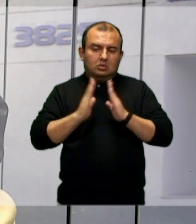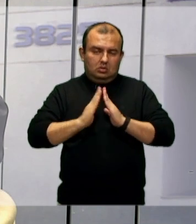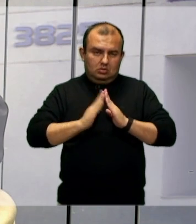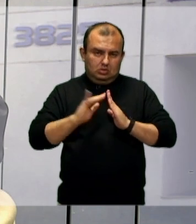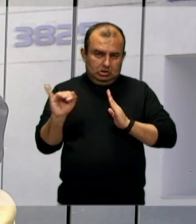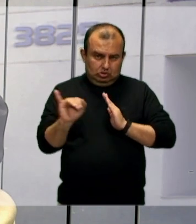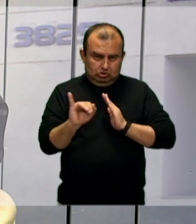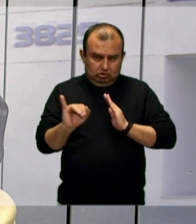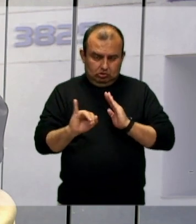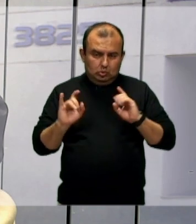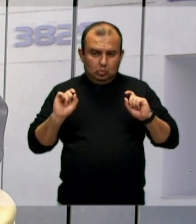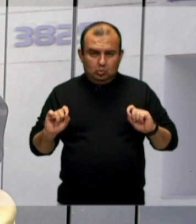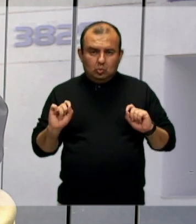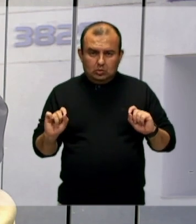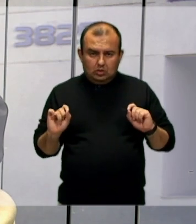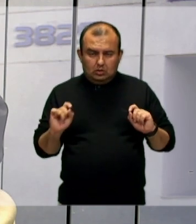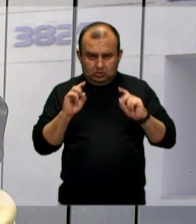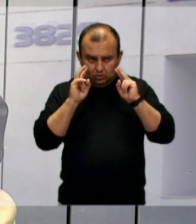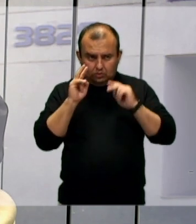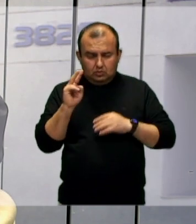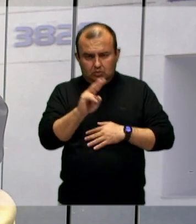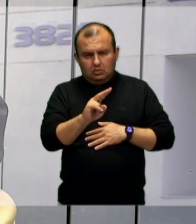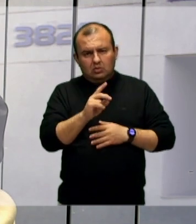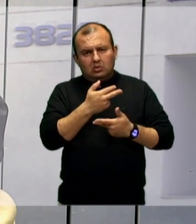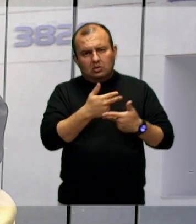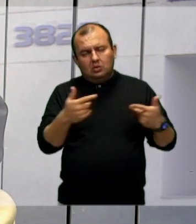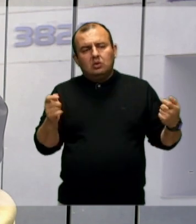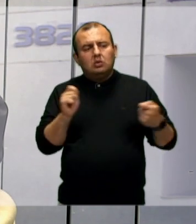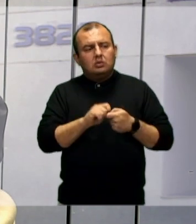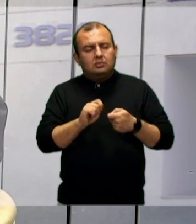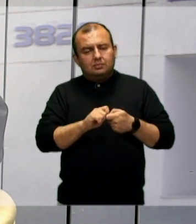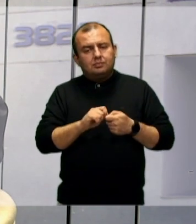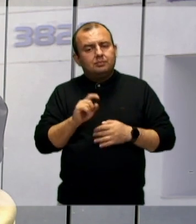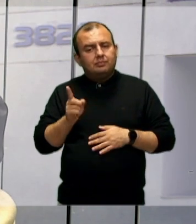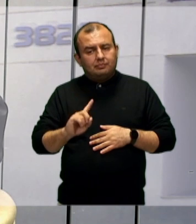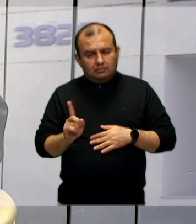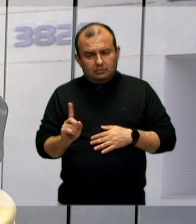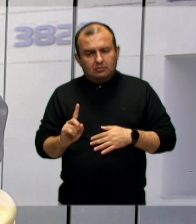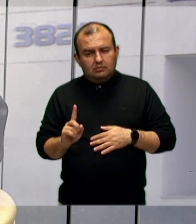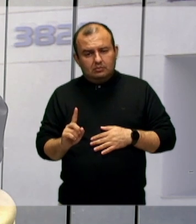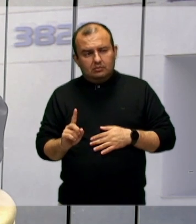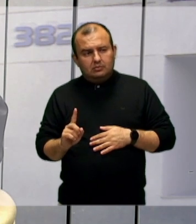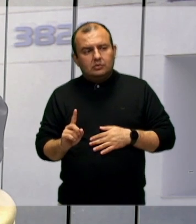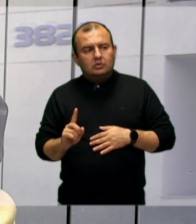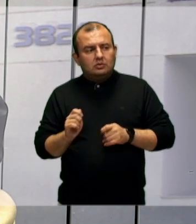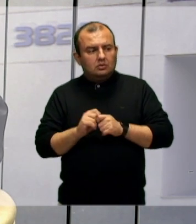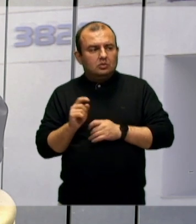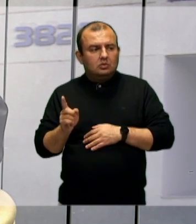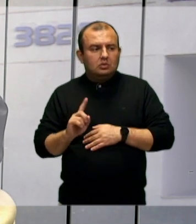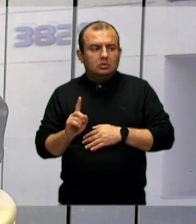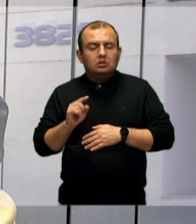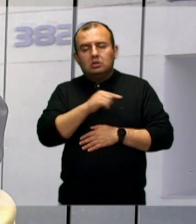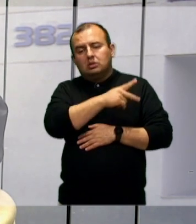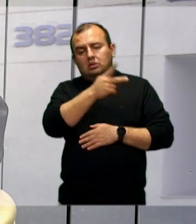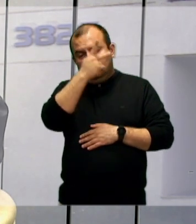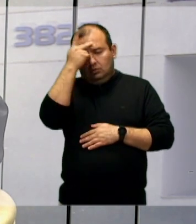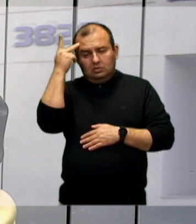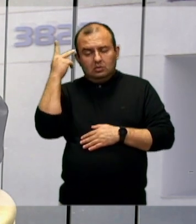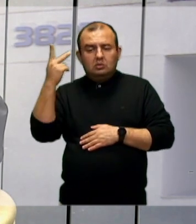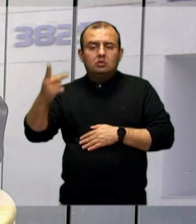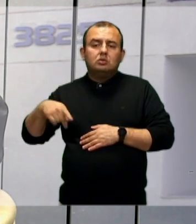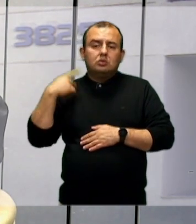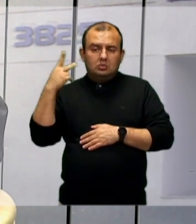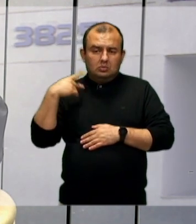cidade, que tem coisas que a gente, são feitas, que não são feitas, quer dizer, que essas pessoas, como nossos